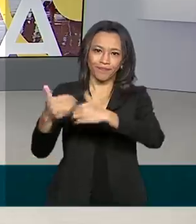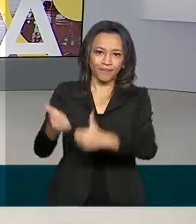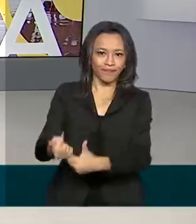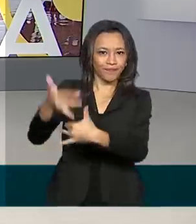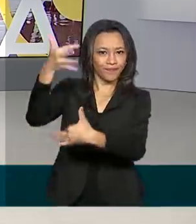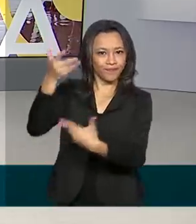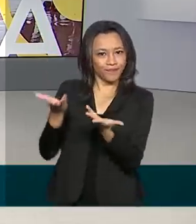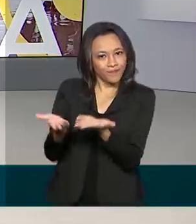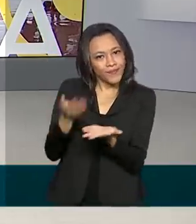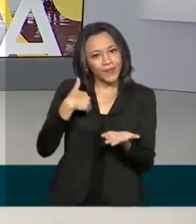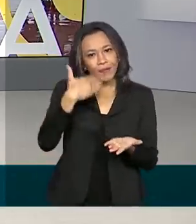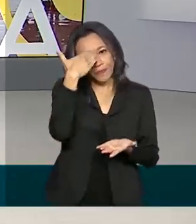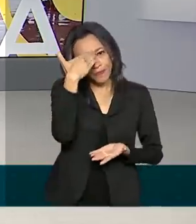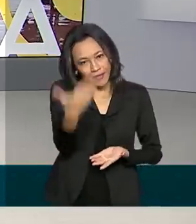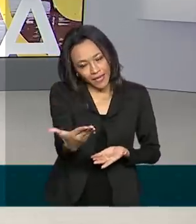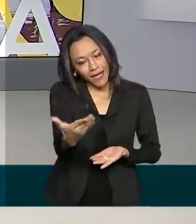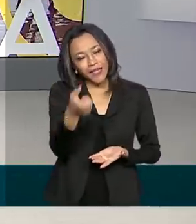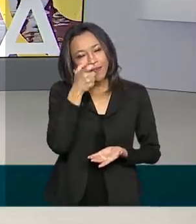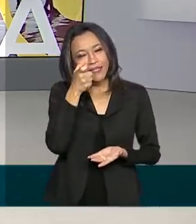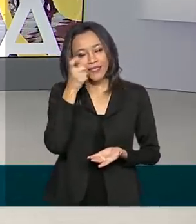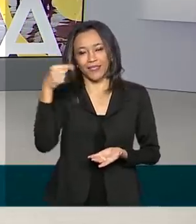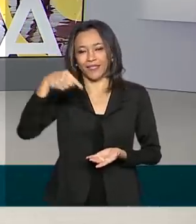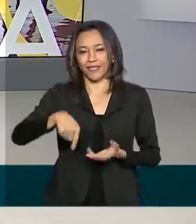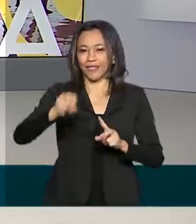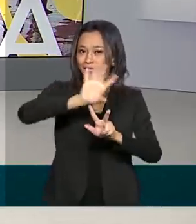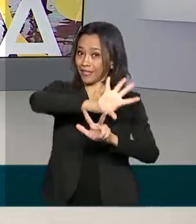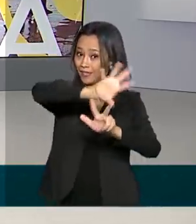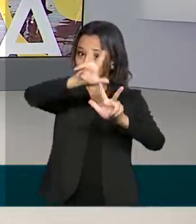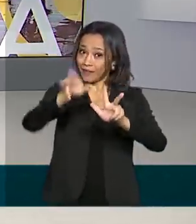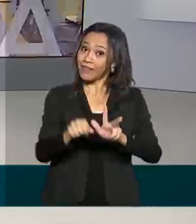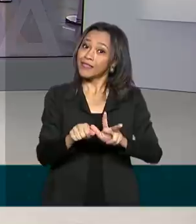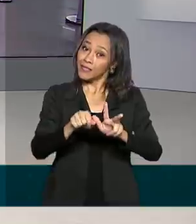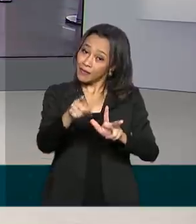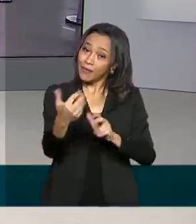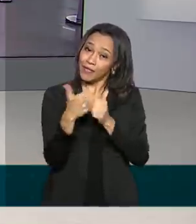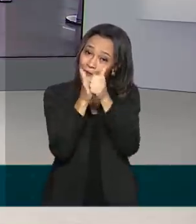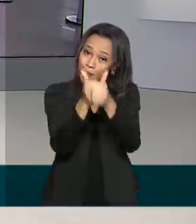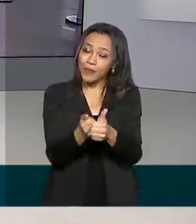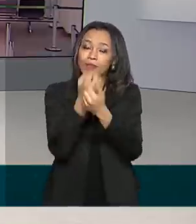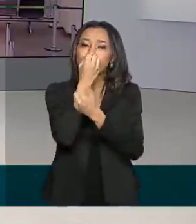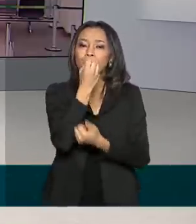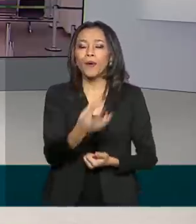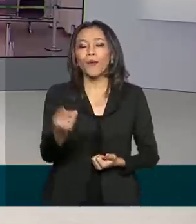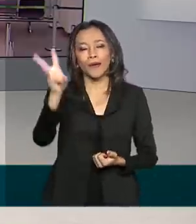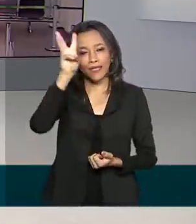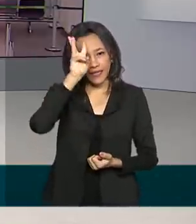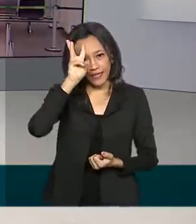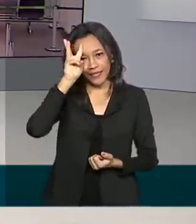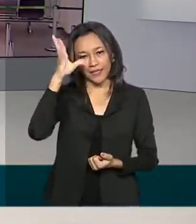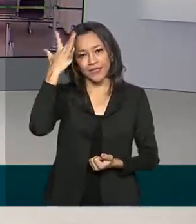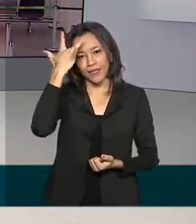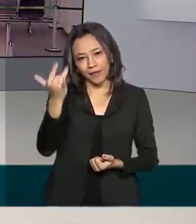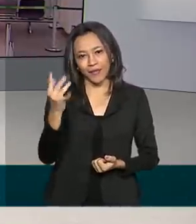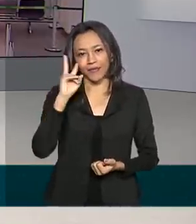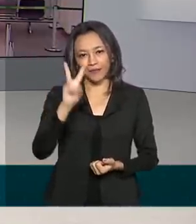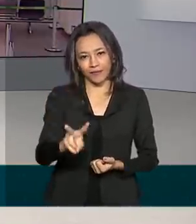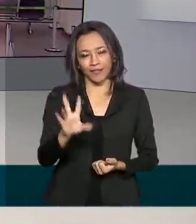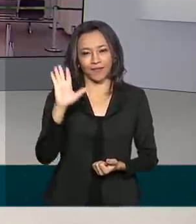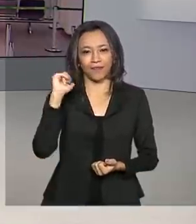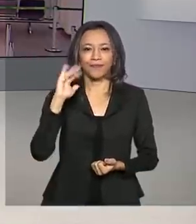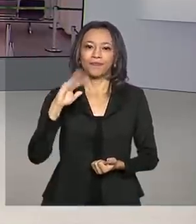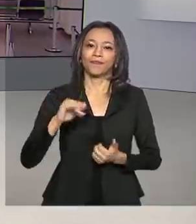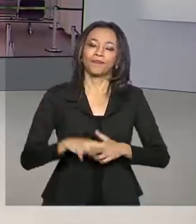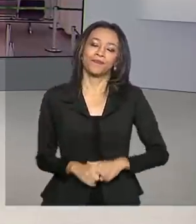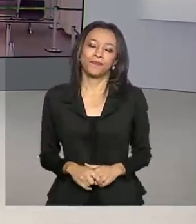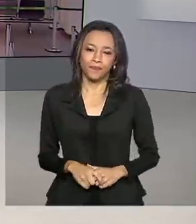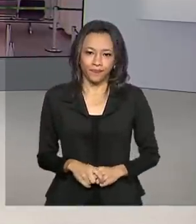sociais. Obrigada pela sua audiência aqui na TV Brasil, pela sua companhia. Boa terça-feira para você e nos vemos amanhã. Até lá, tchau,